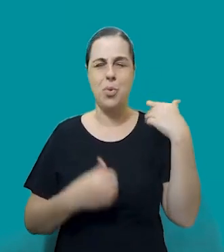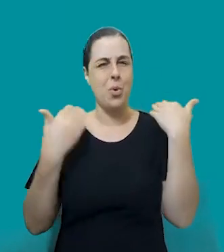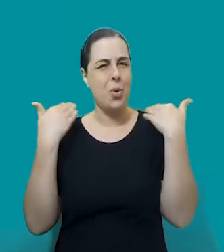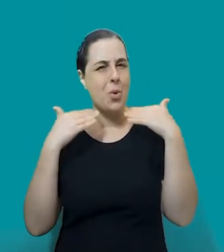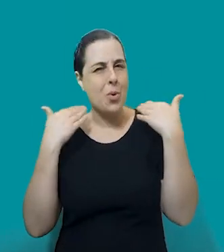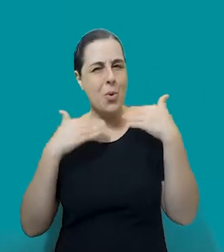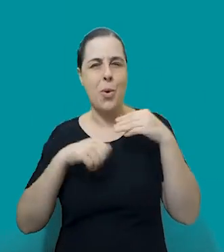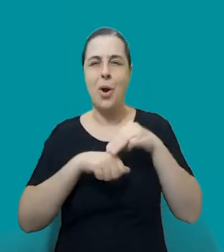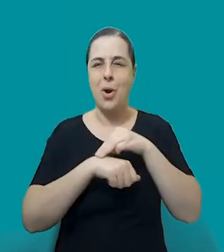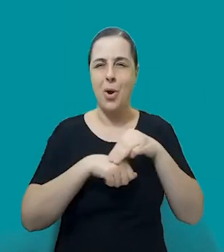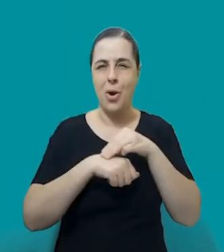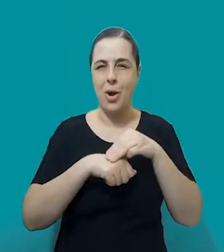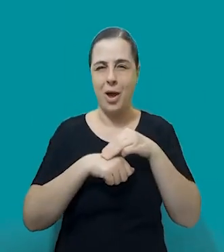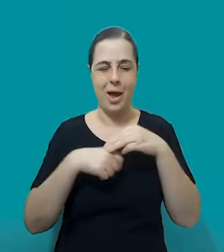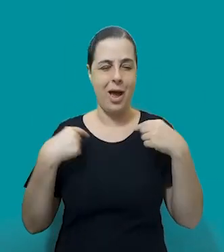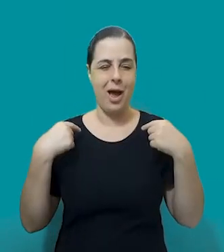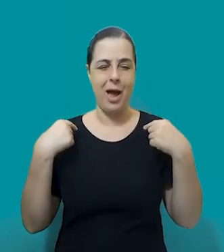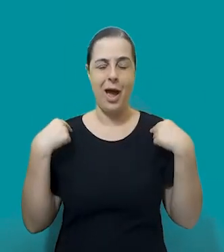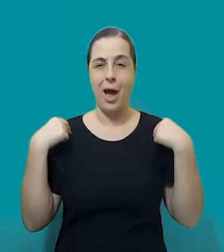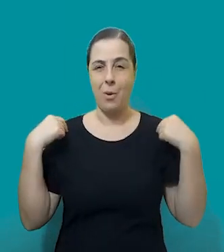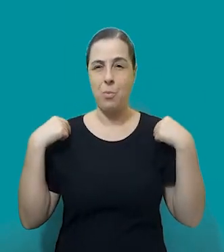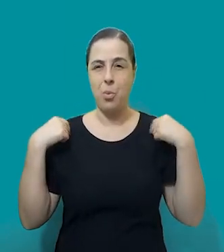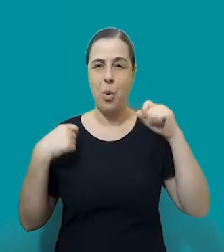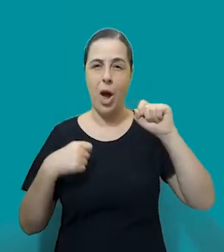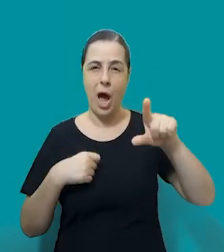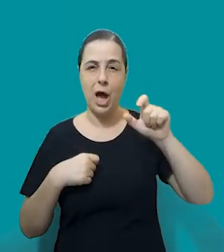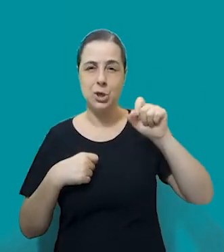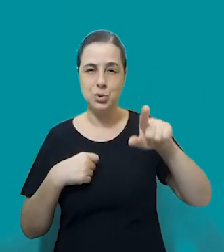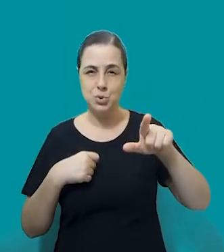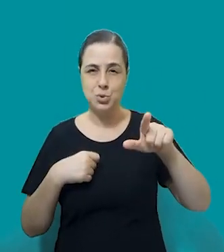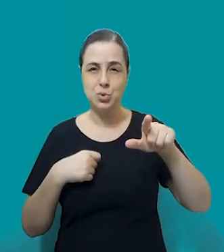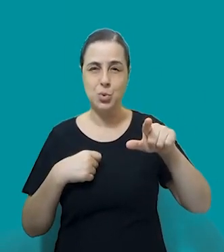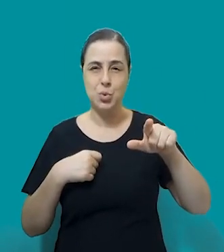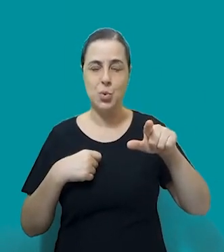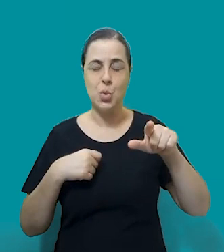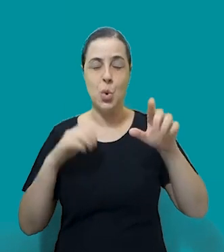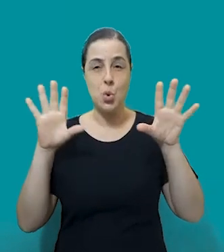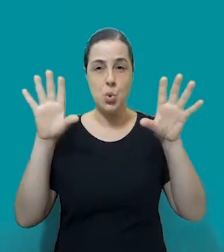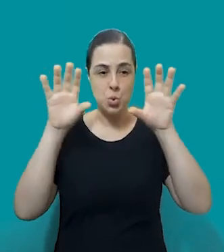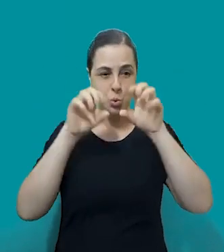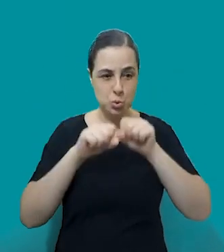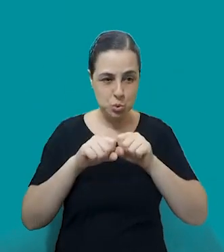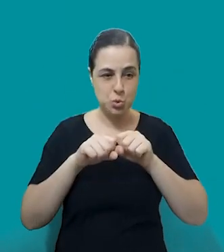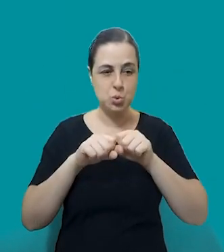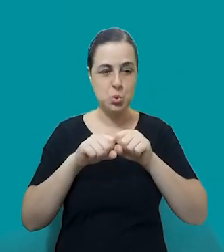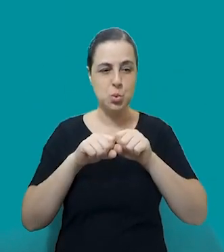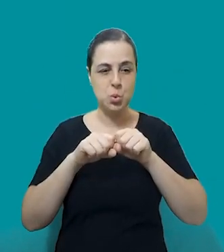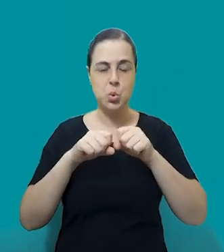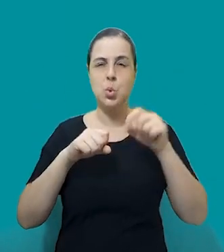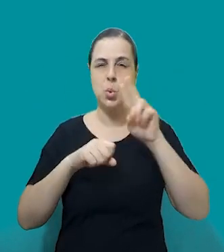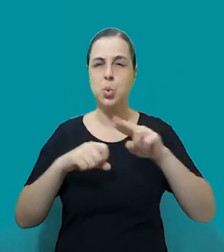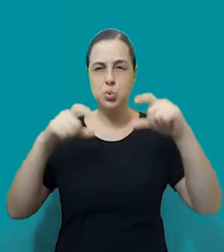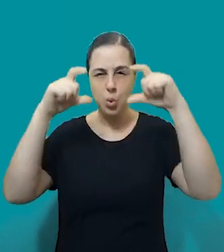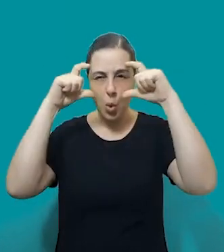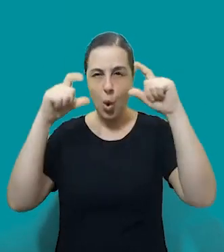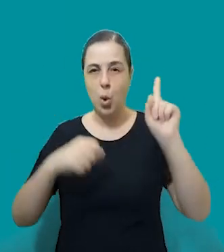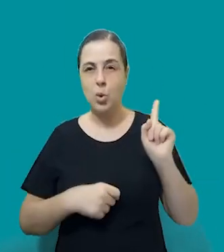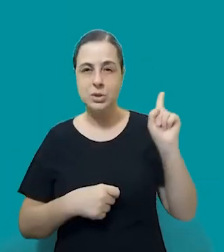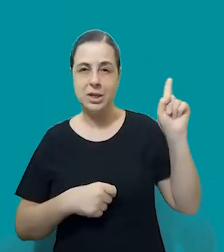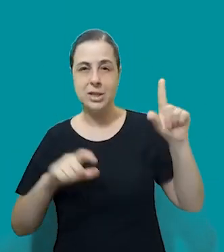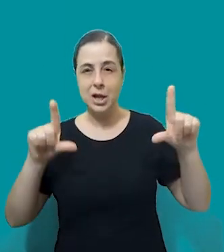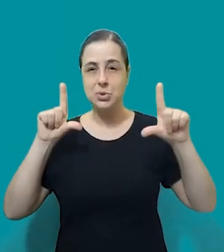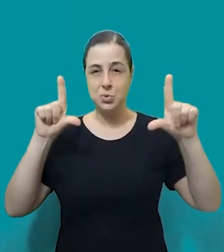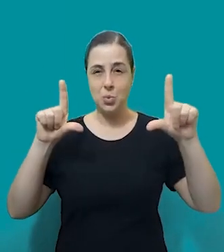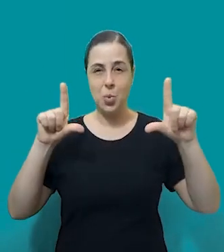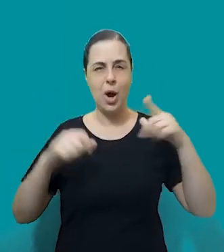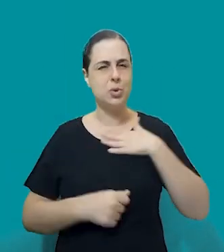camisa azul marinho, uso óculos de aro preto e no meu fundo tem um pedaço de um quadro aqui, que é um quadro que